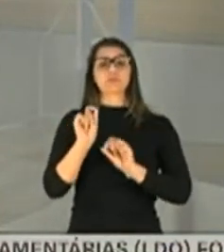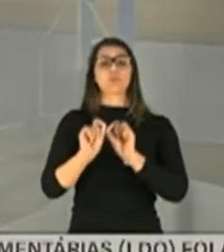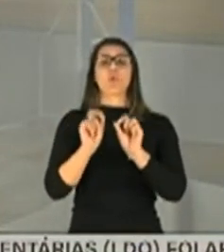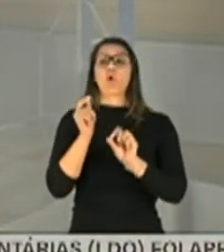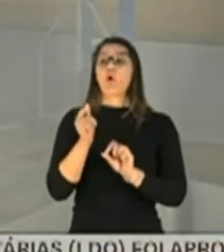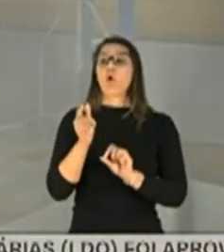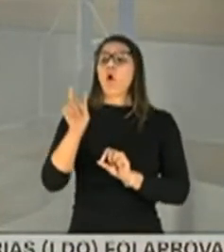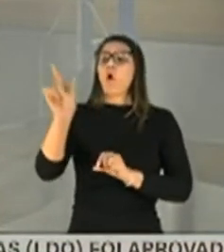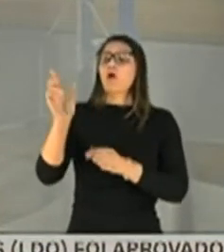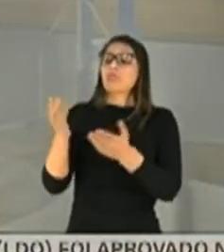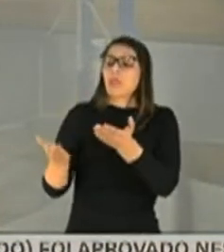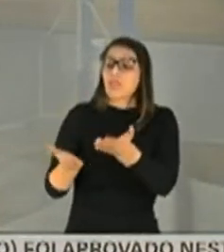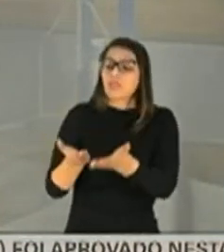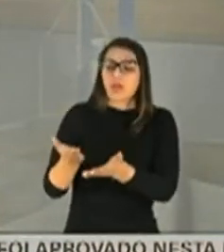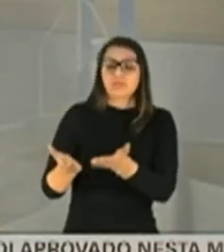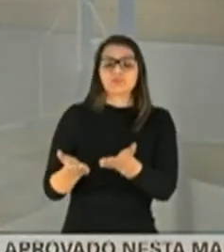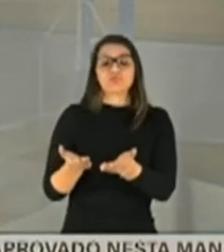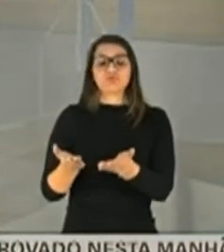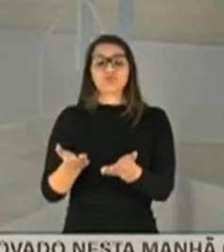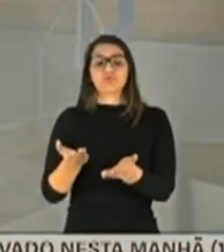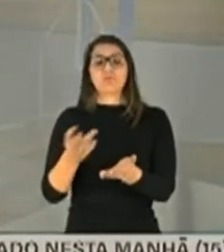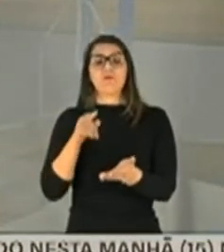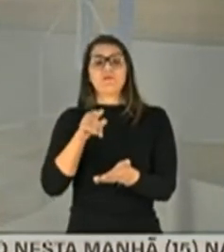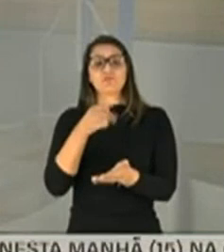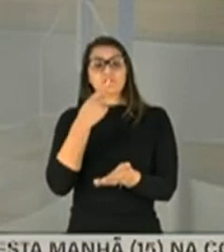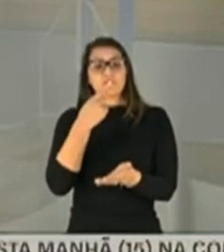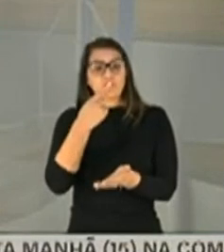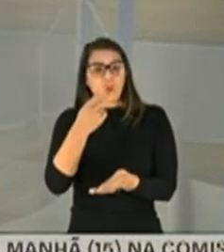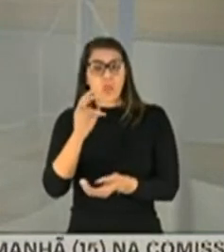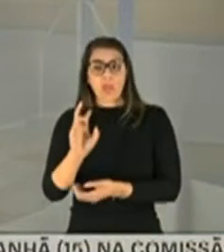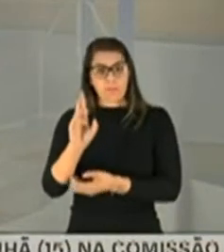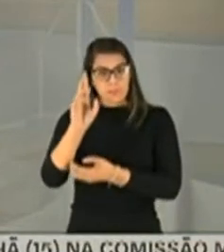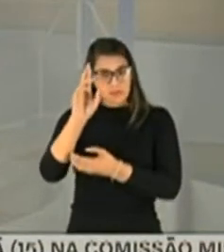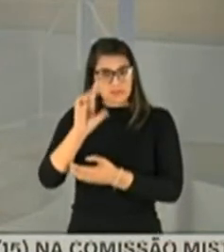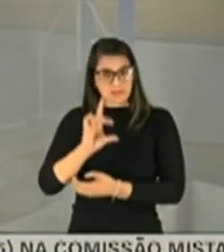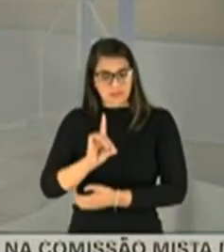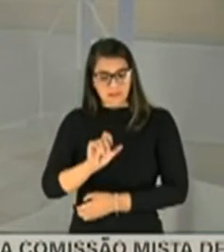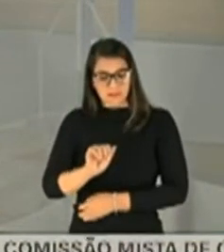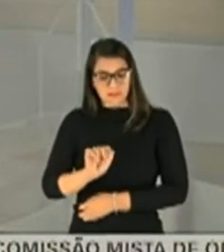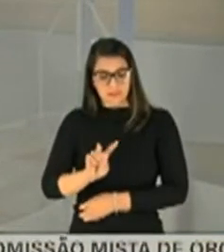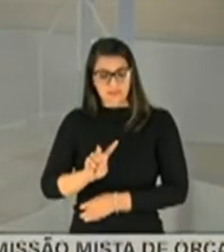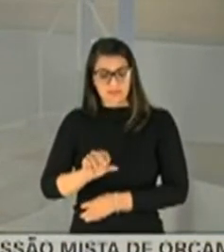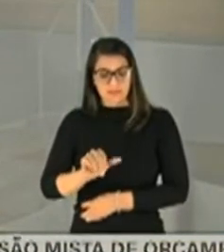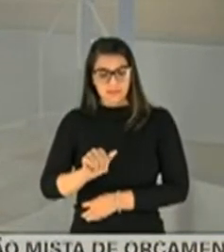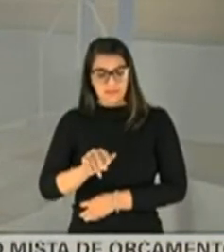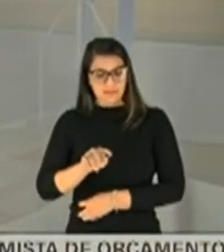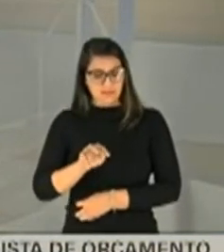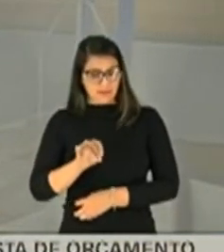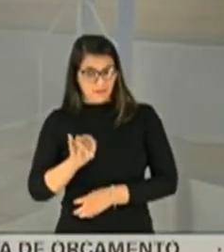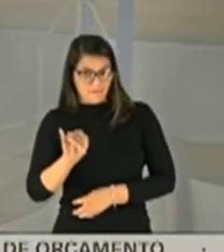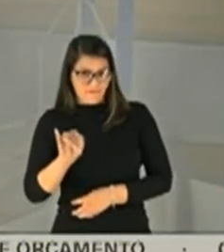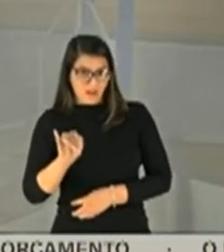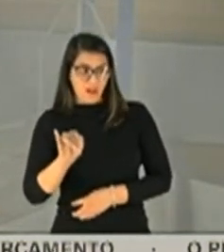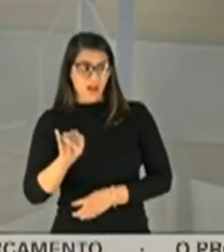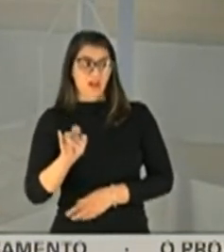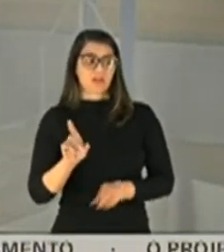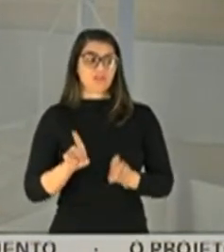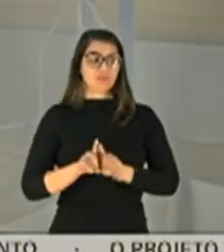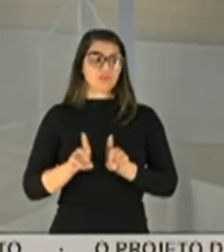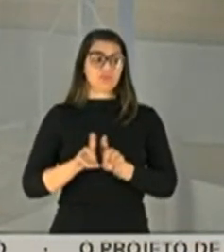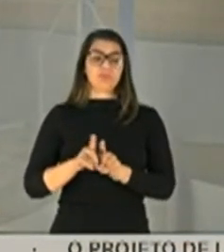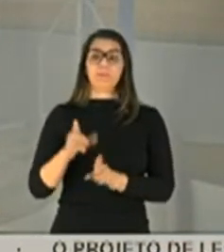tratativas o senhor teve em nome da DAVAT, com outros